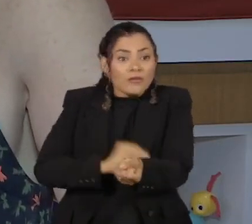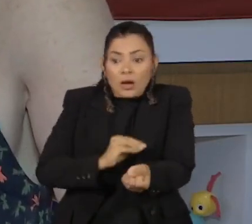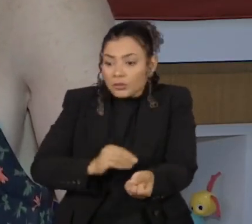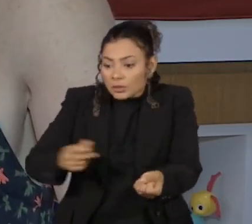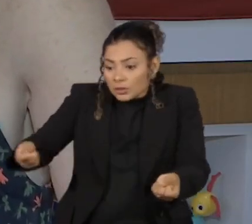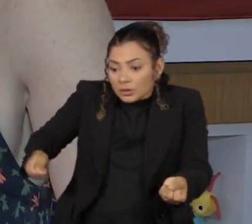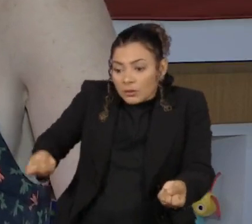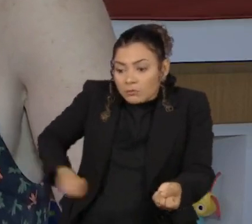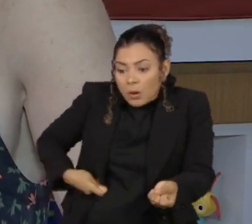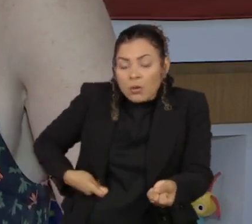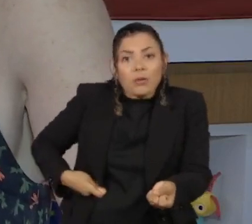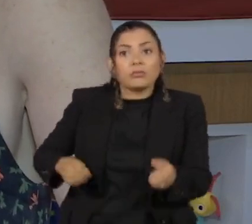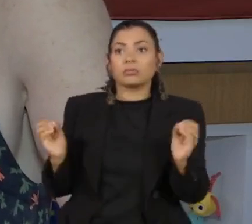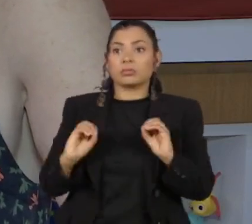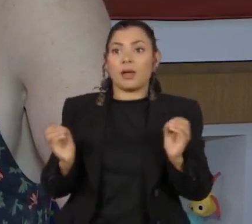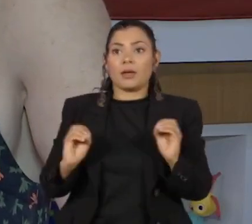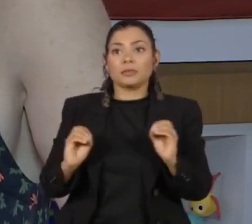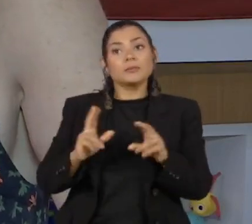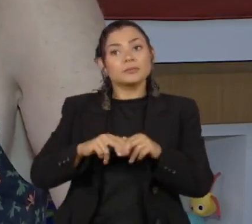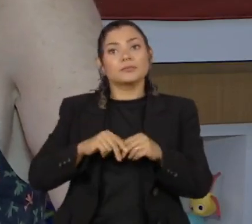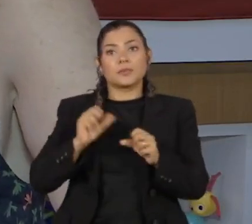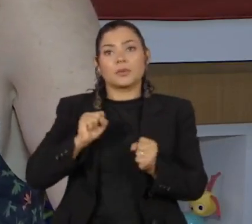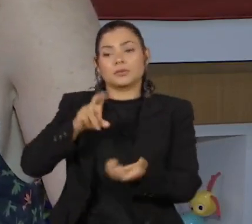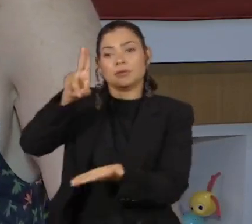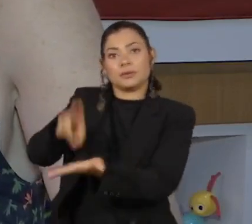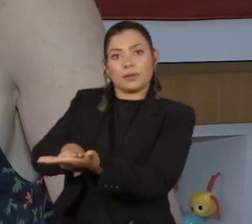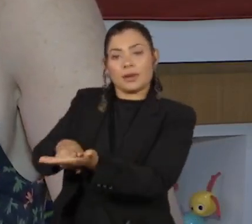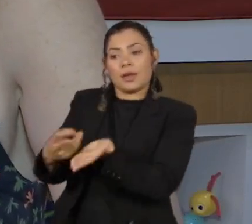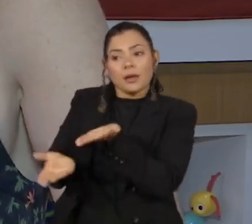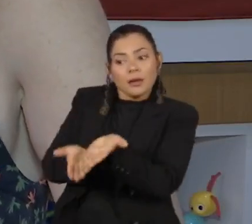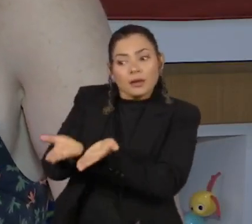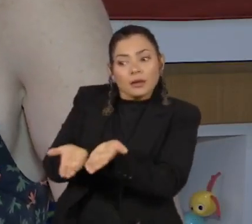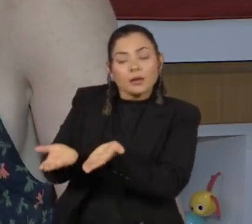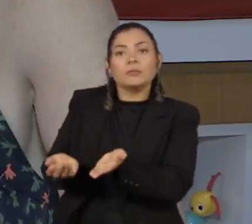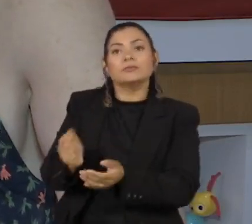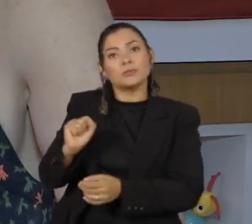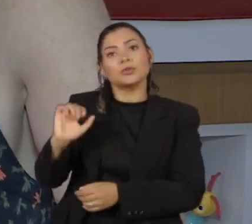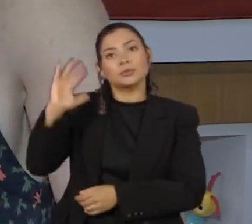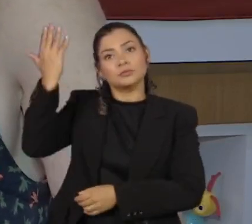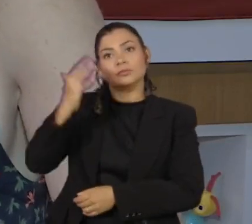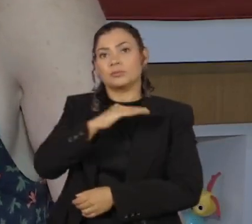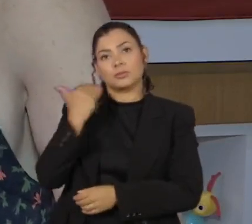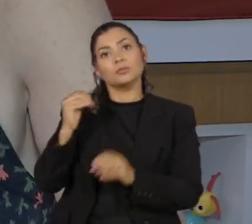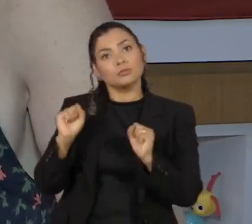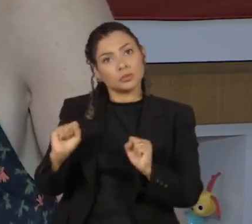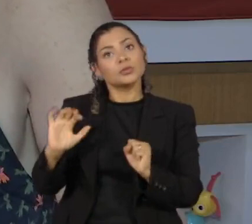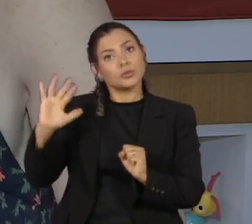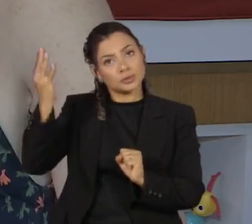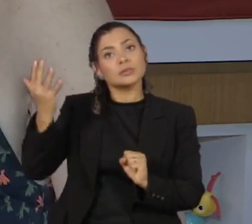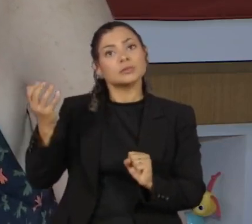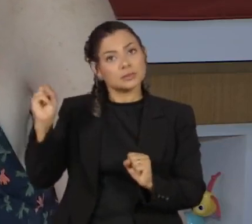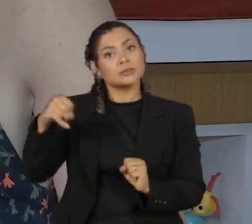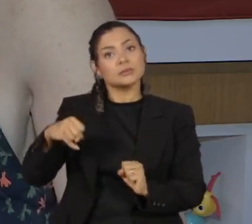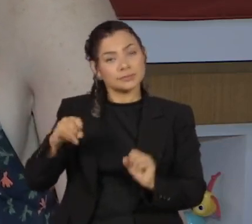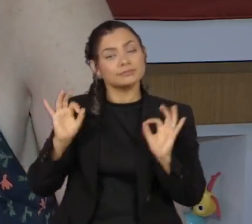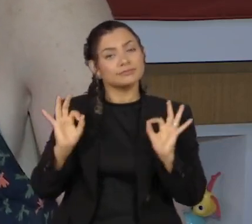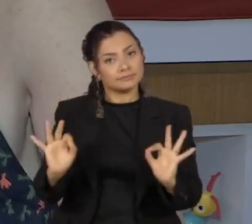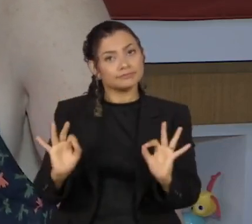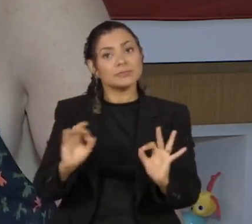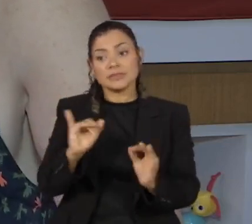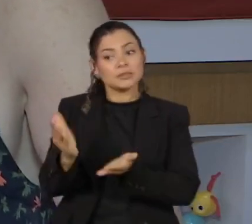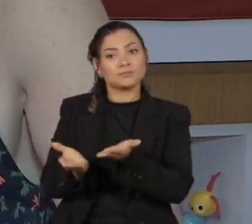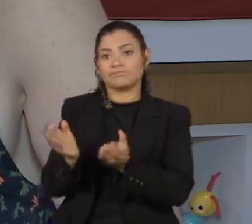risco de a gente ter que internar e essa internação pode até levar à morte se a gente não